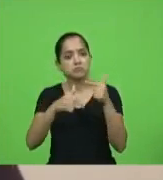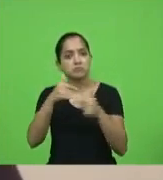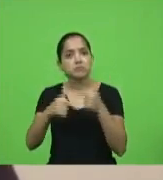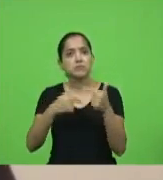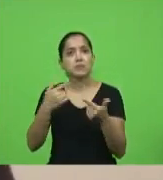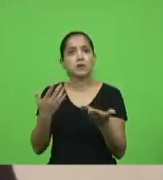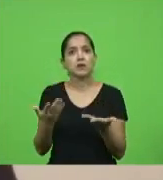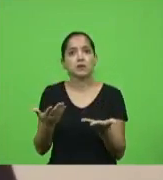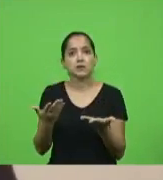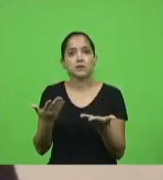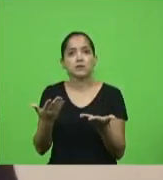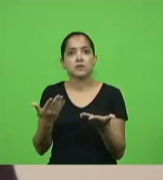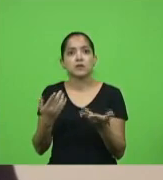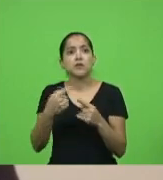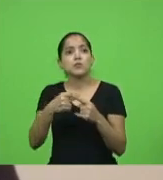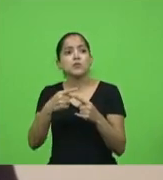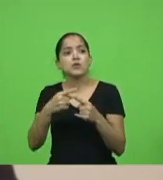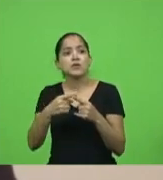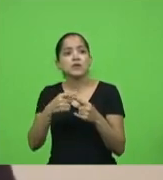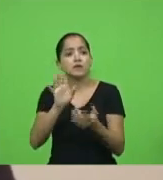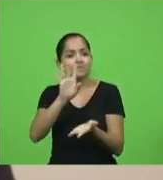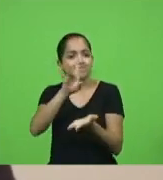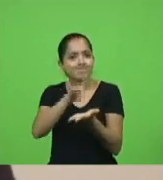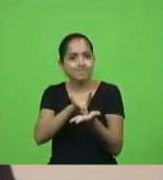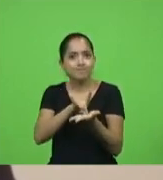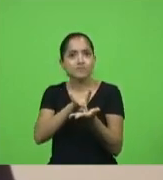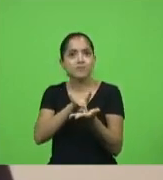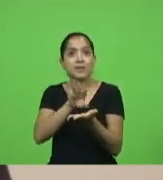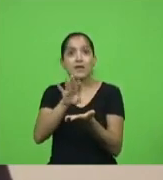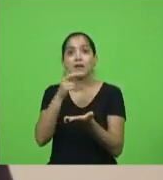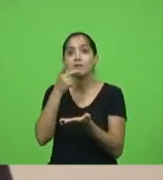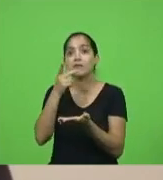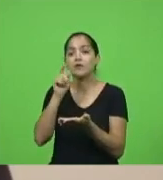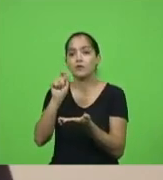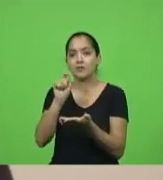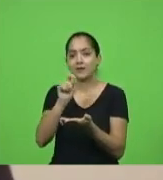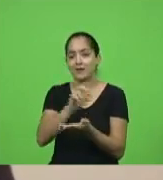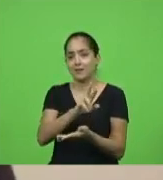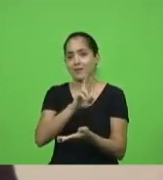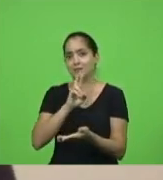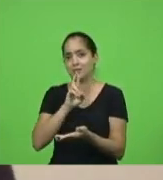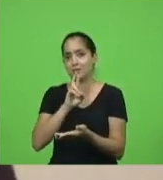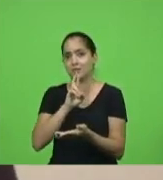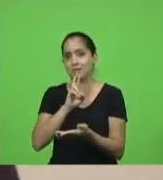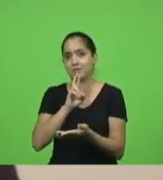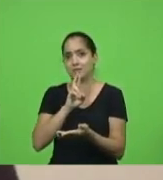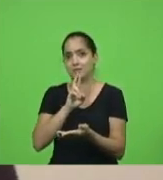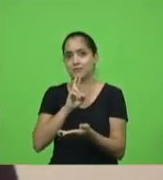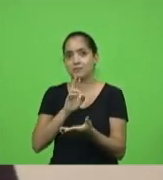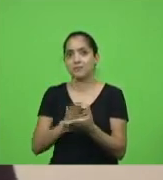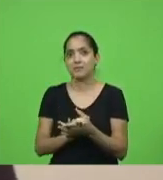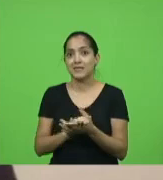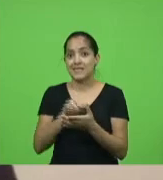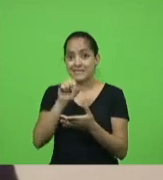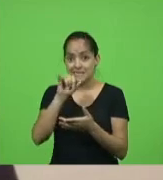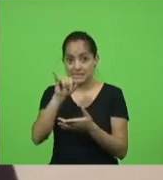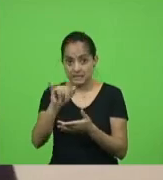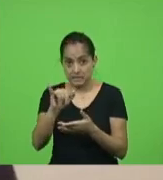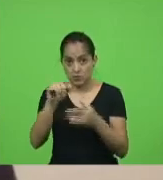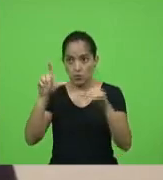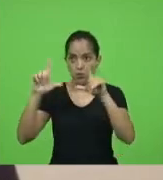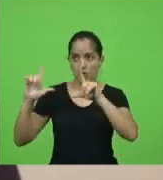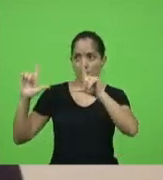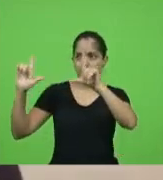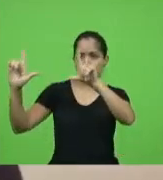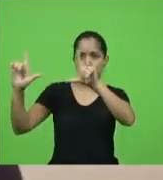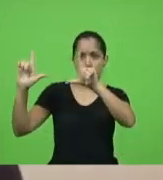ela não se formalizava e ela me falou naquela ocasião uma frase que me marcou muito Bruno se eu colocar uma placa aqui na